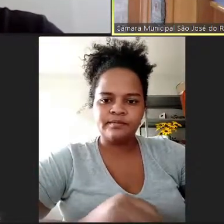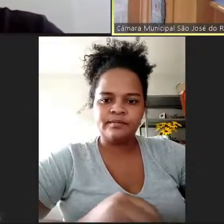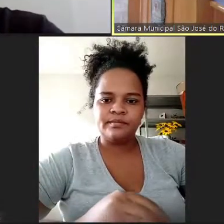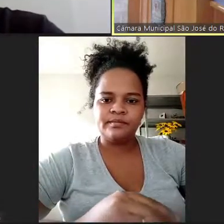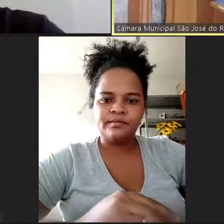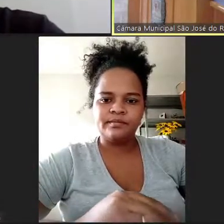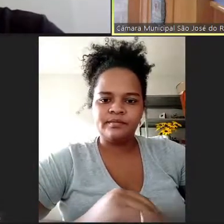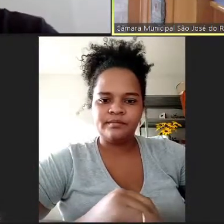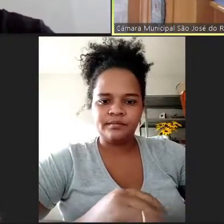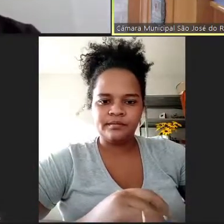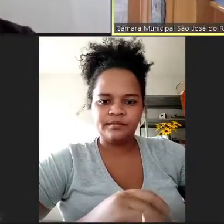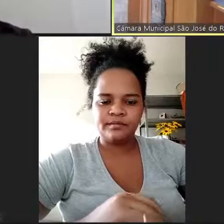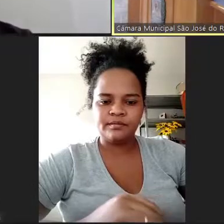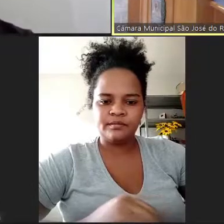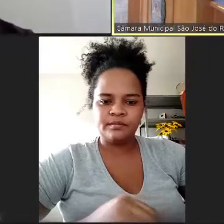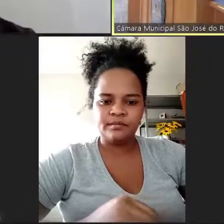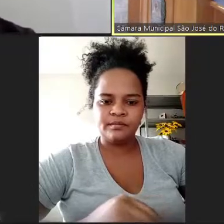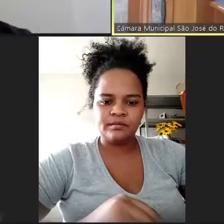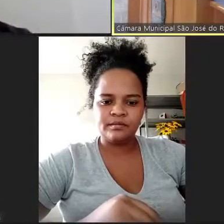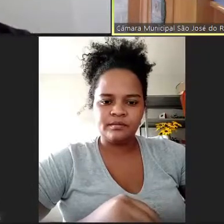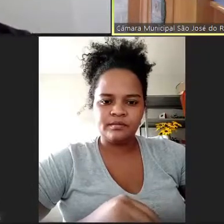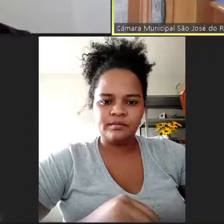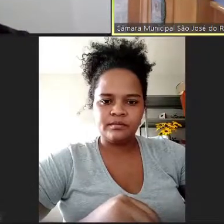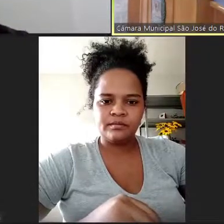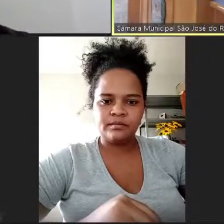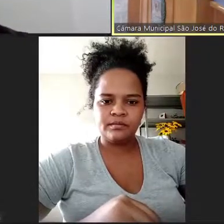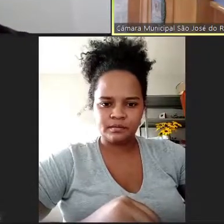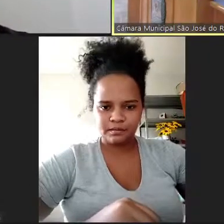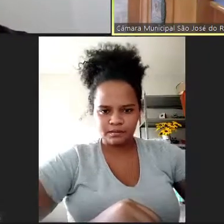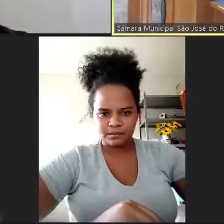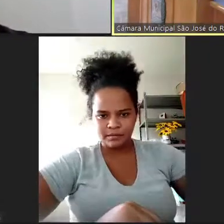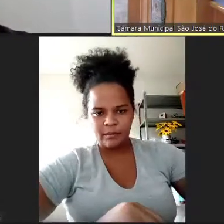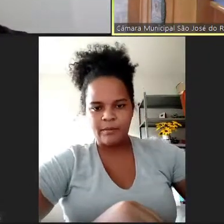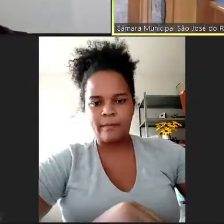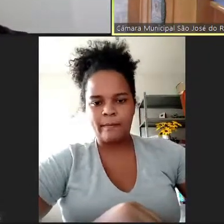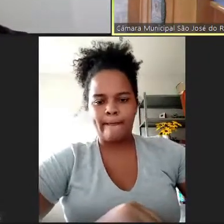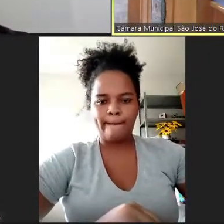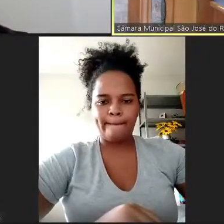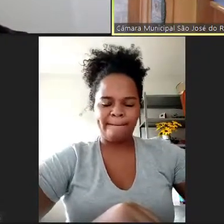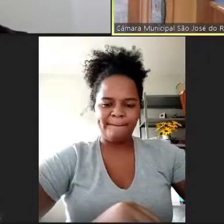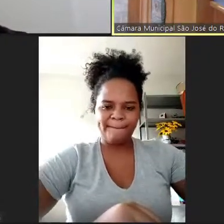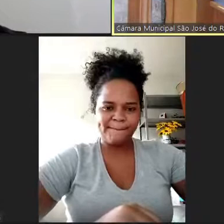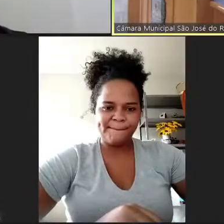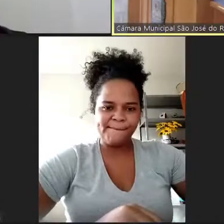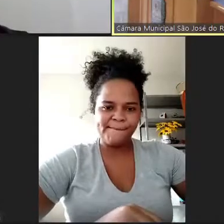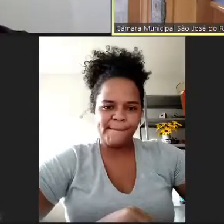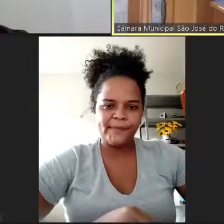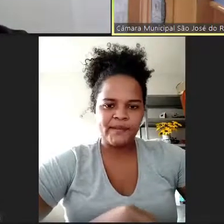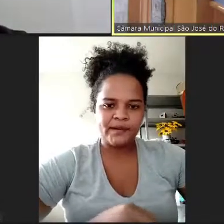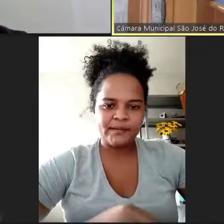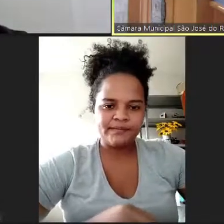esse processo for feito pela própria municipalidade, pela própria secretaria ou pela própria